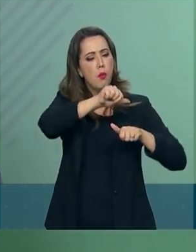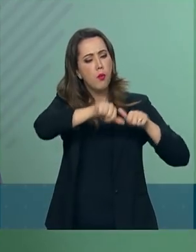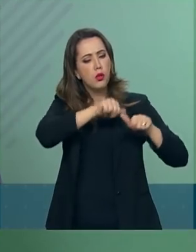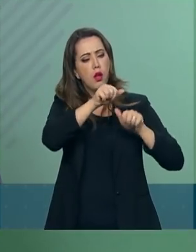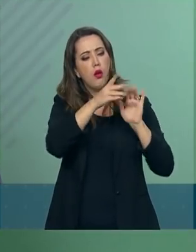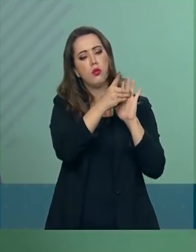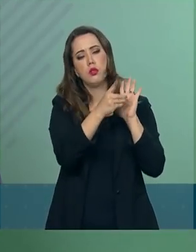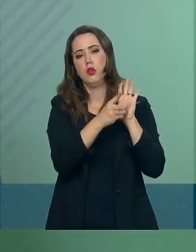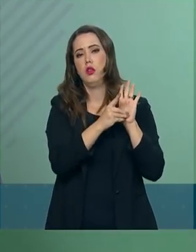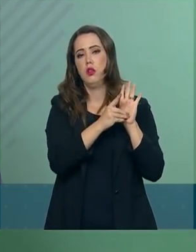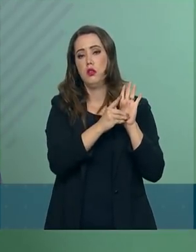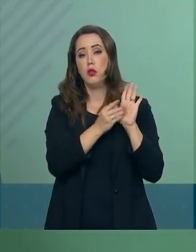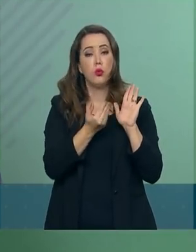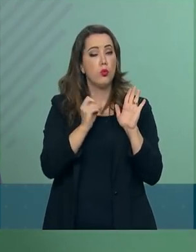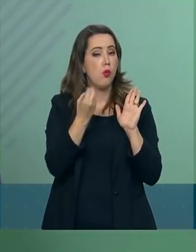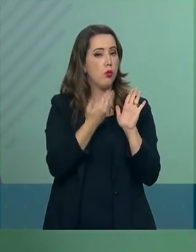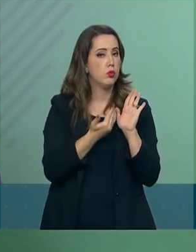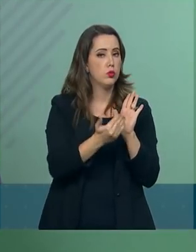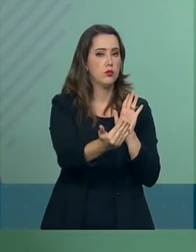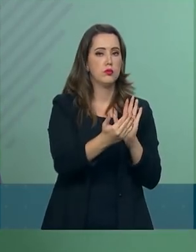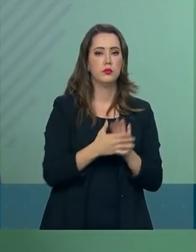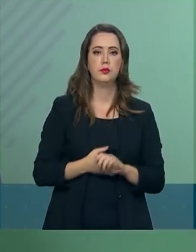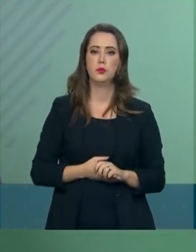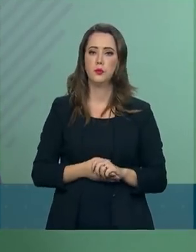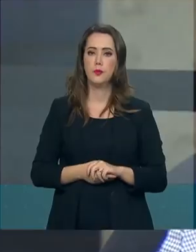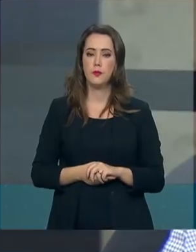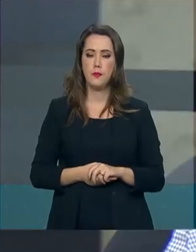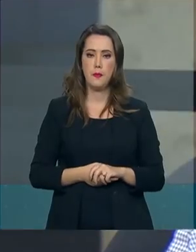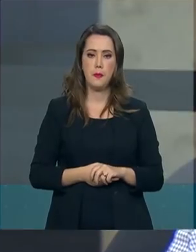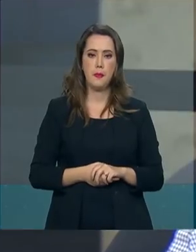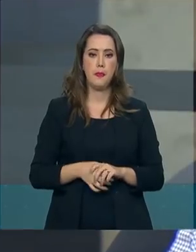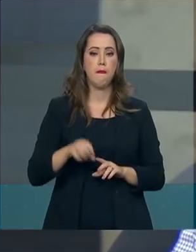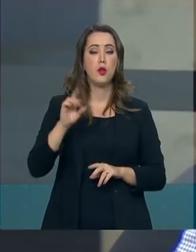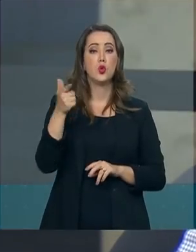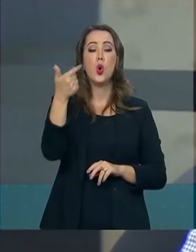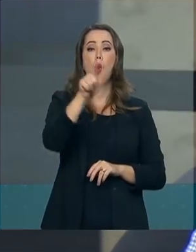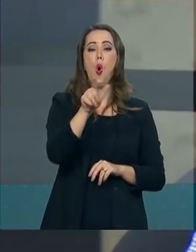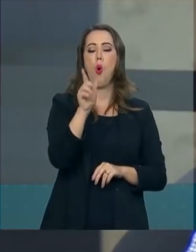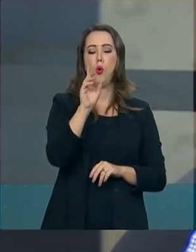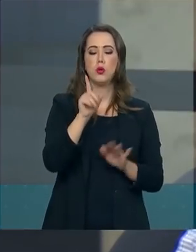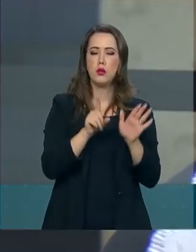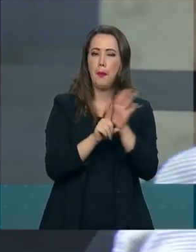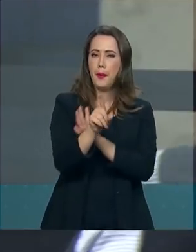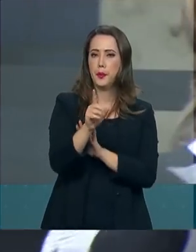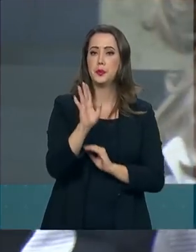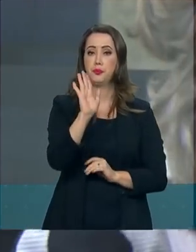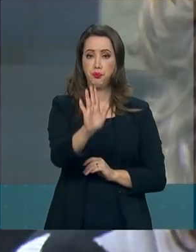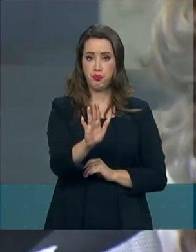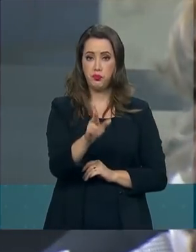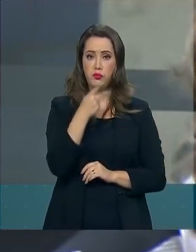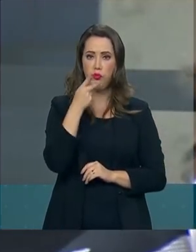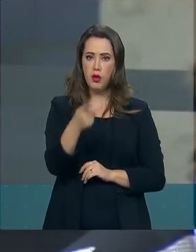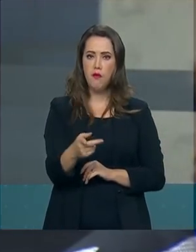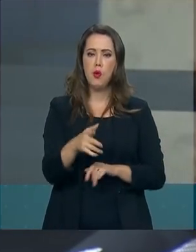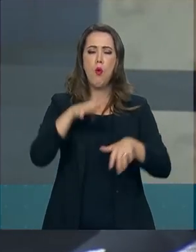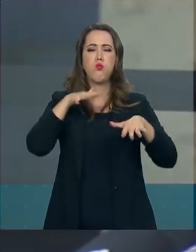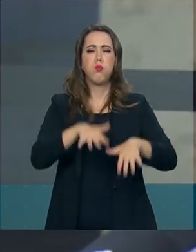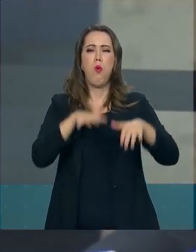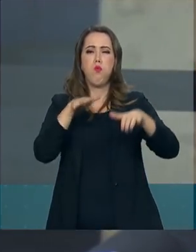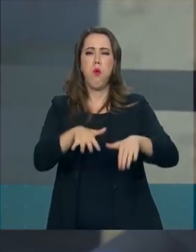da sua promulgação. Só mais uma. Em relação às manifestações de domingo.